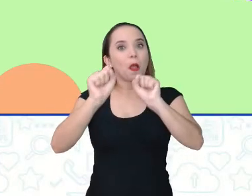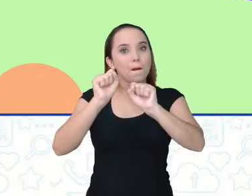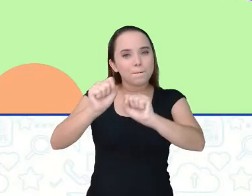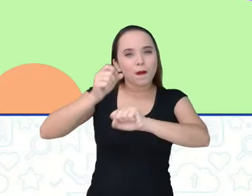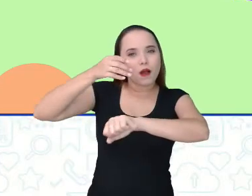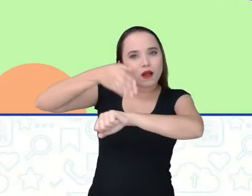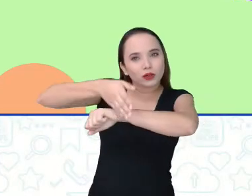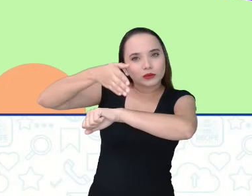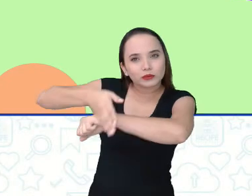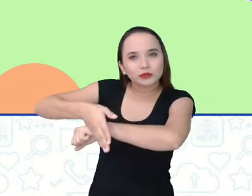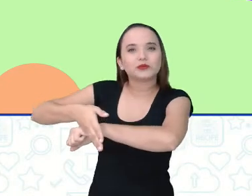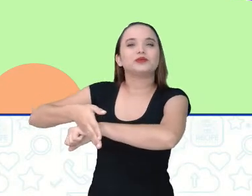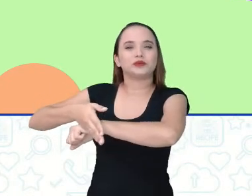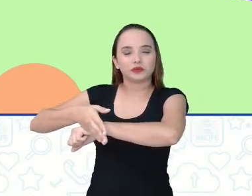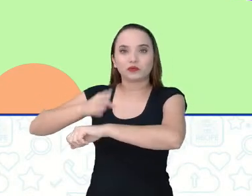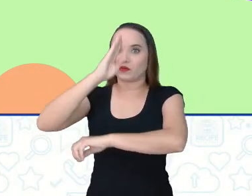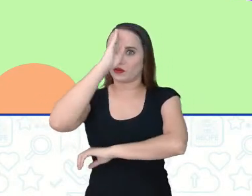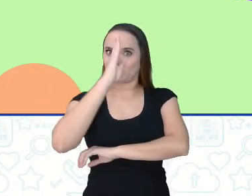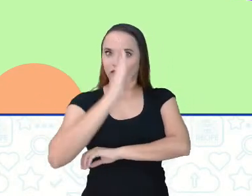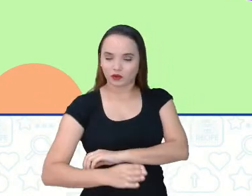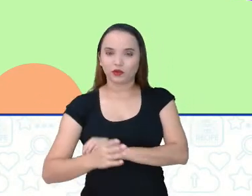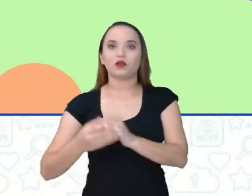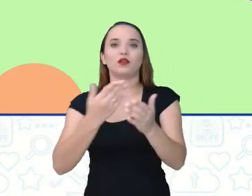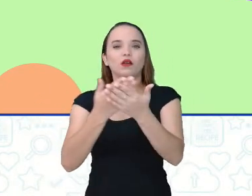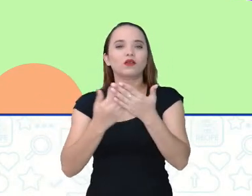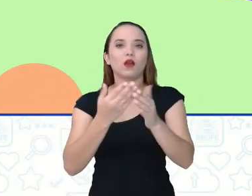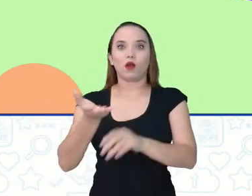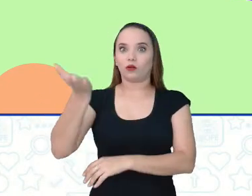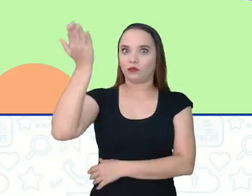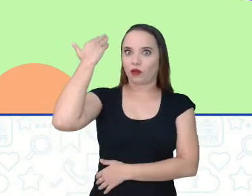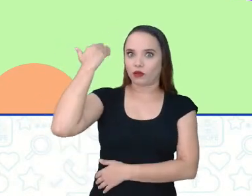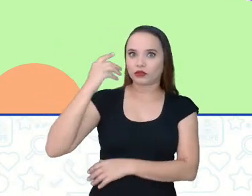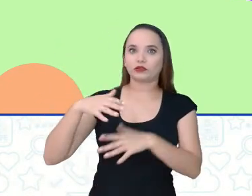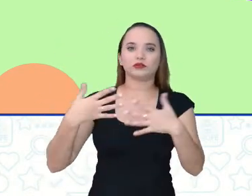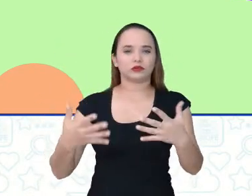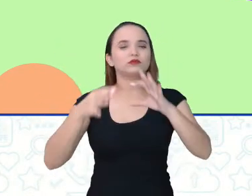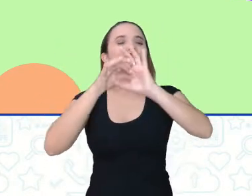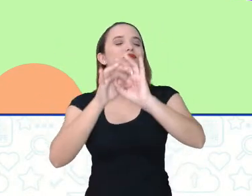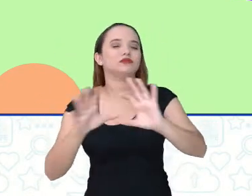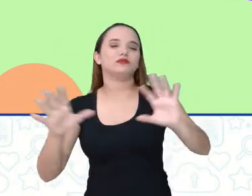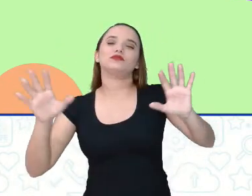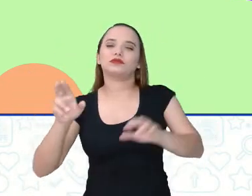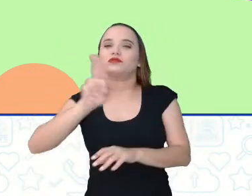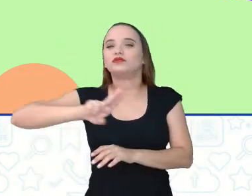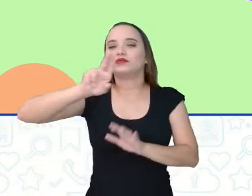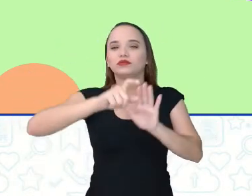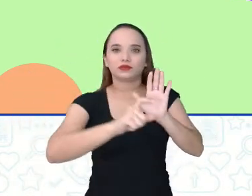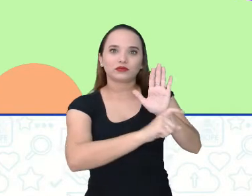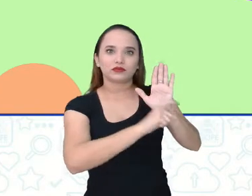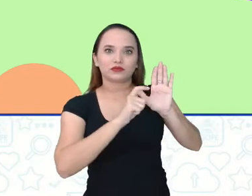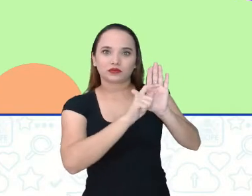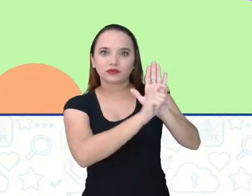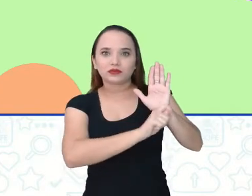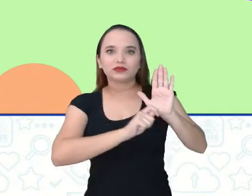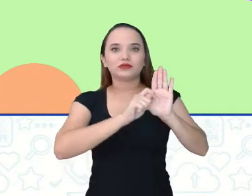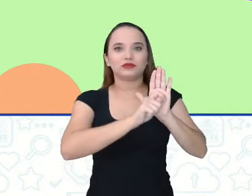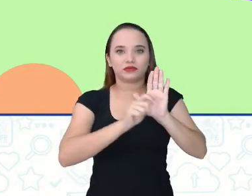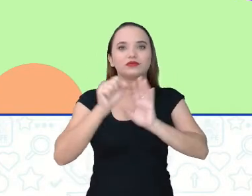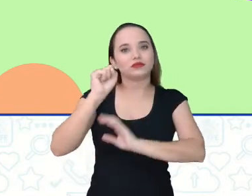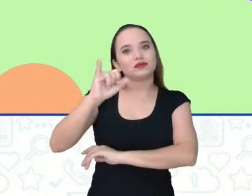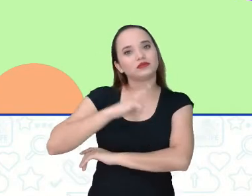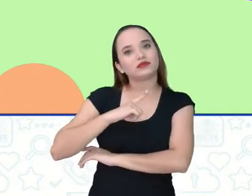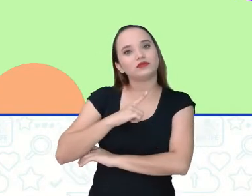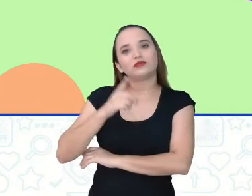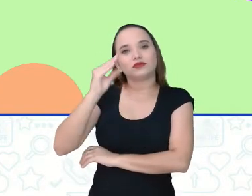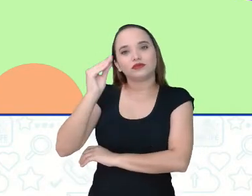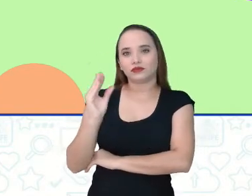diretamente a aula anterior. Então fiquem à vontade para escanear. Se vocês estiverem aí com